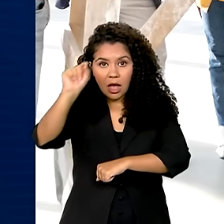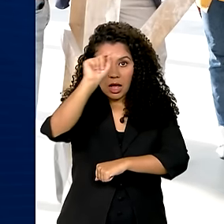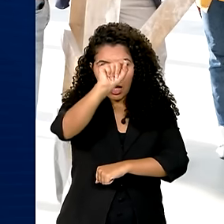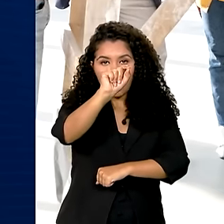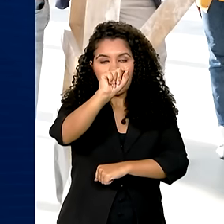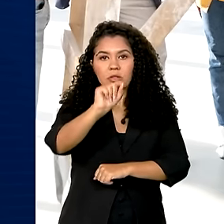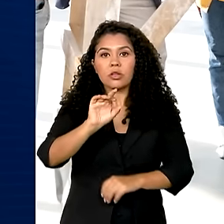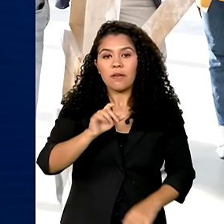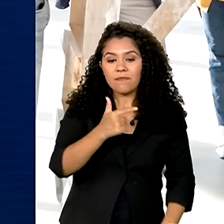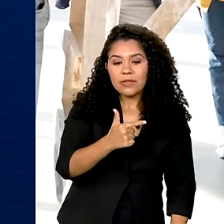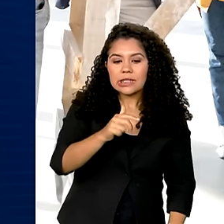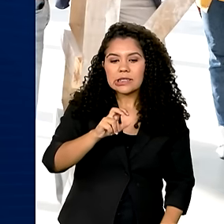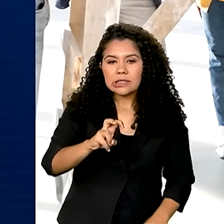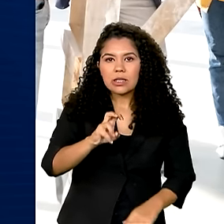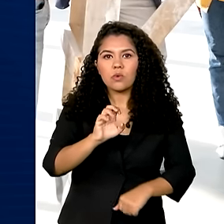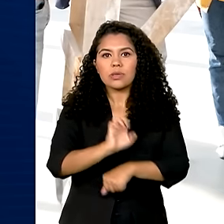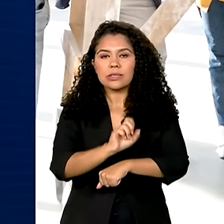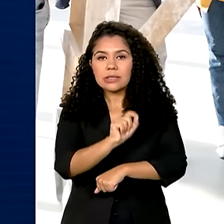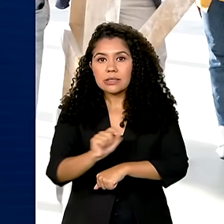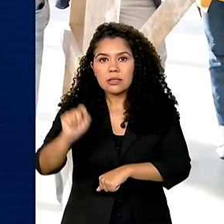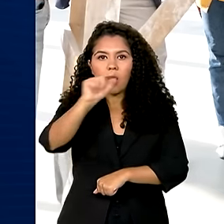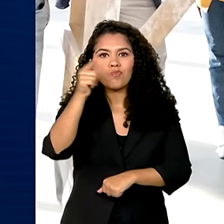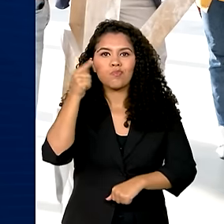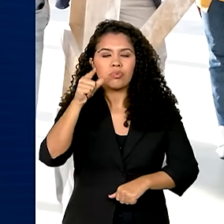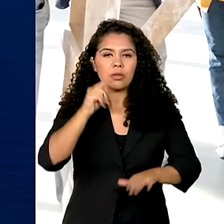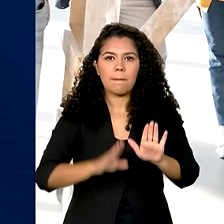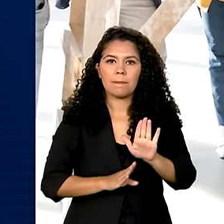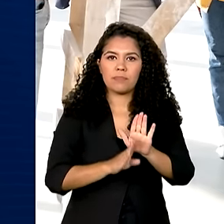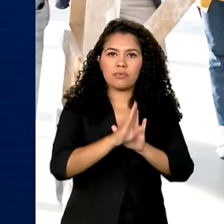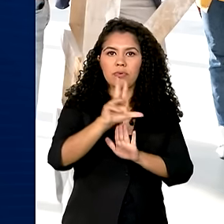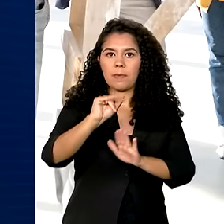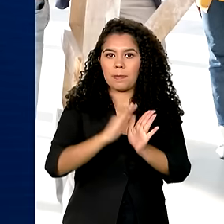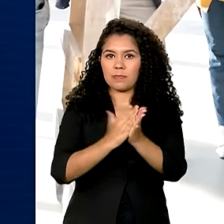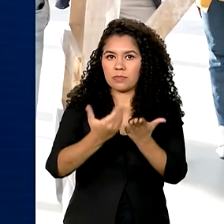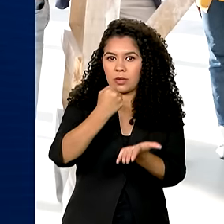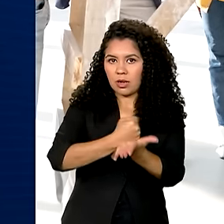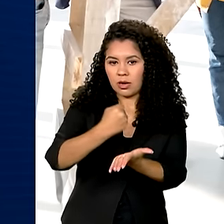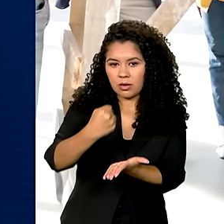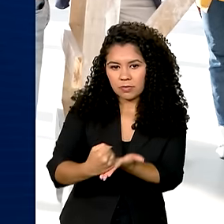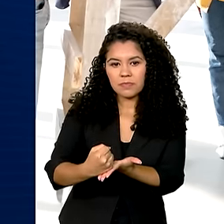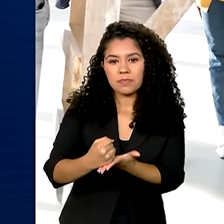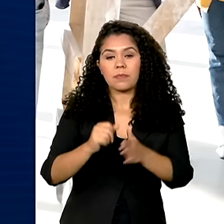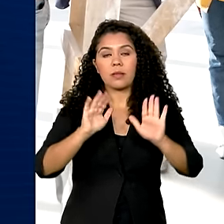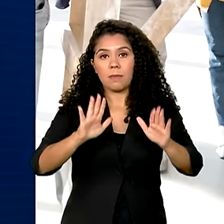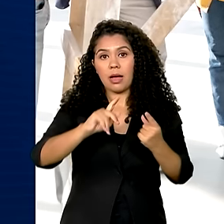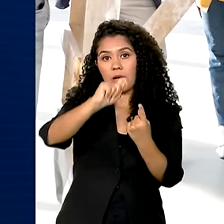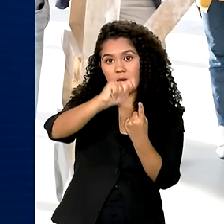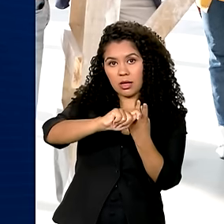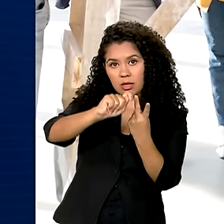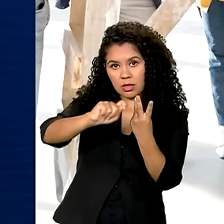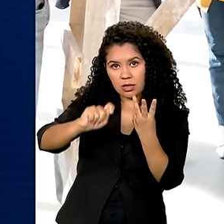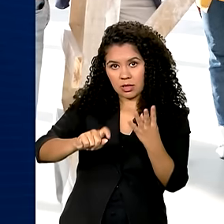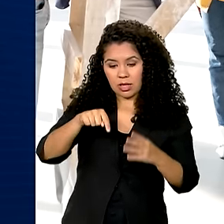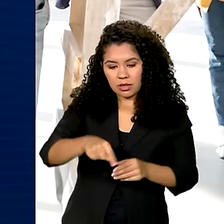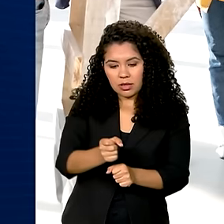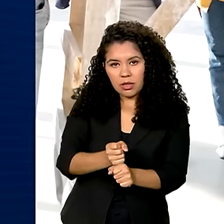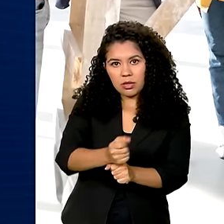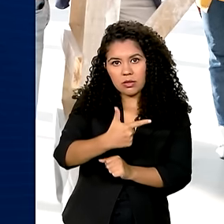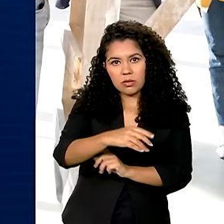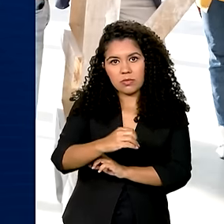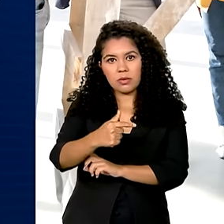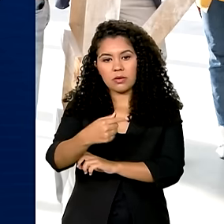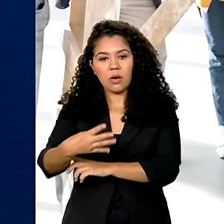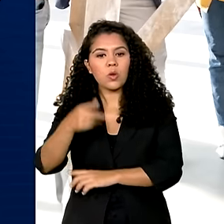apresentaram crescimento na taxa de emprego formal. Nos quatro primeiros meses do ano foram